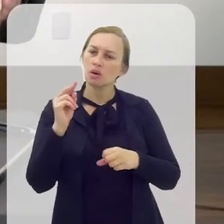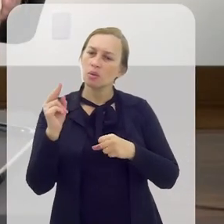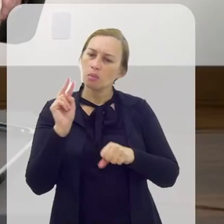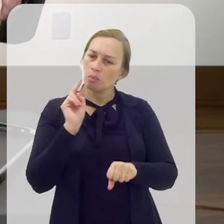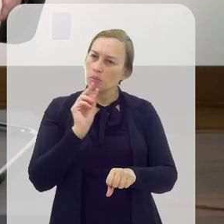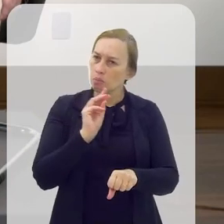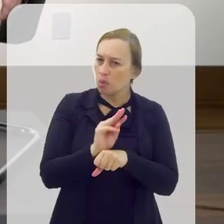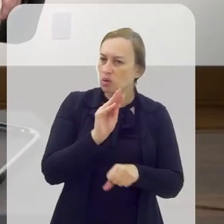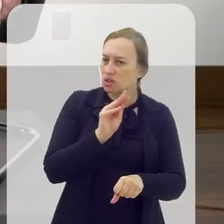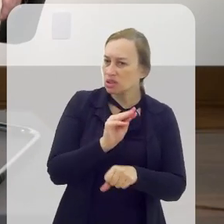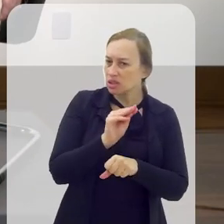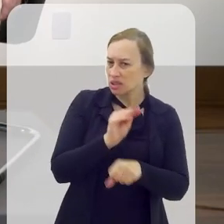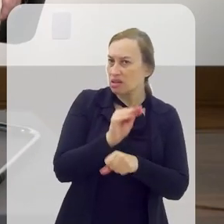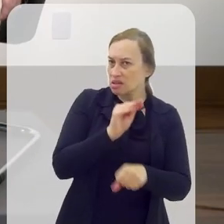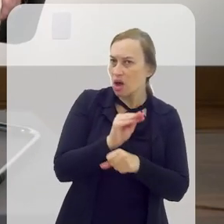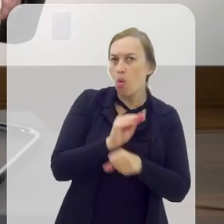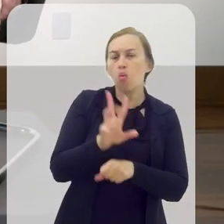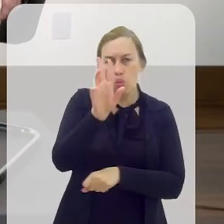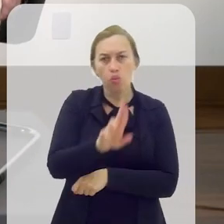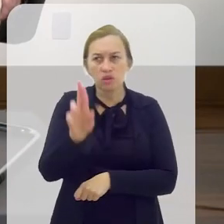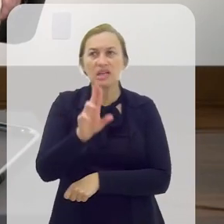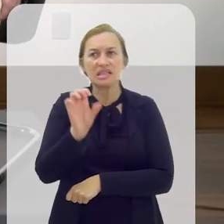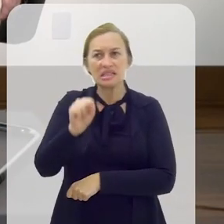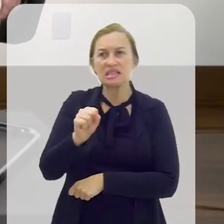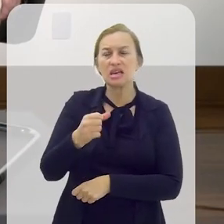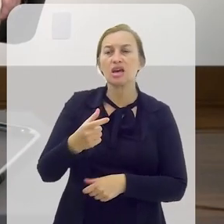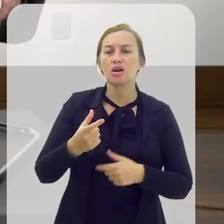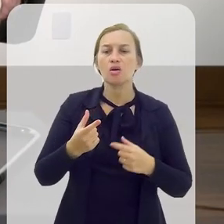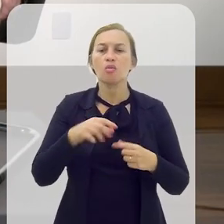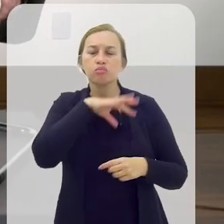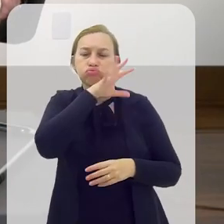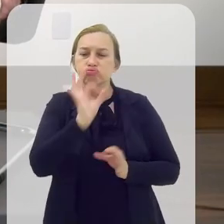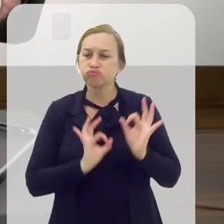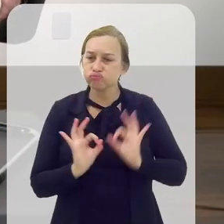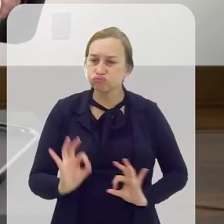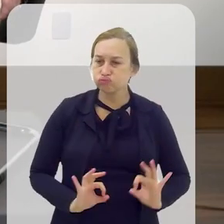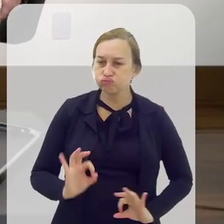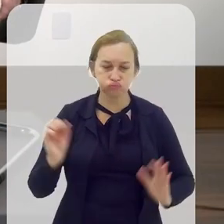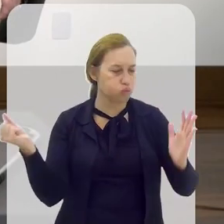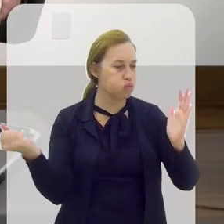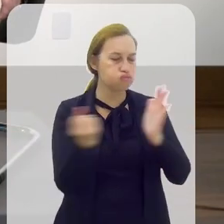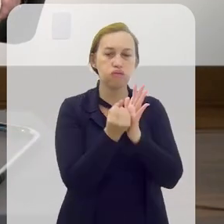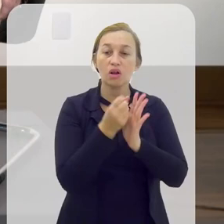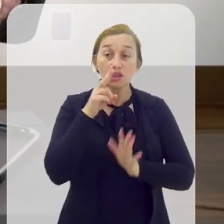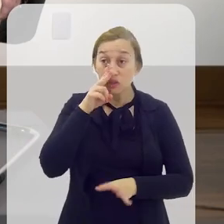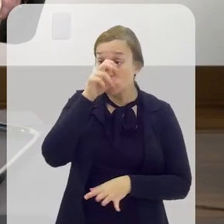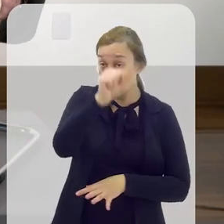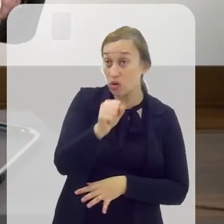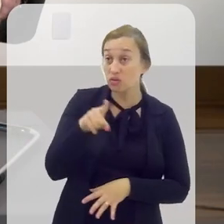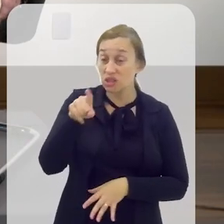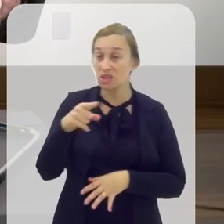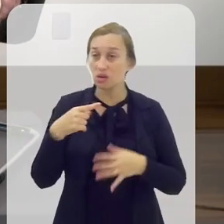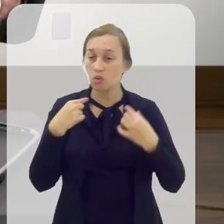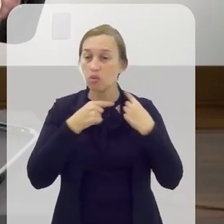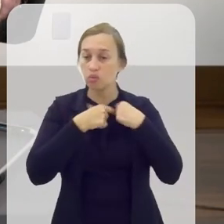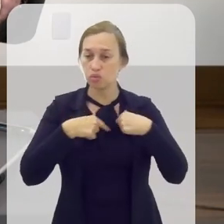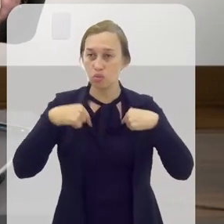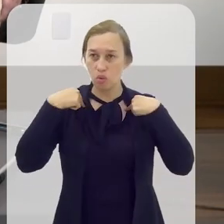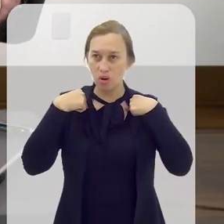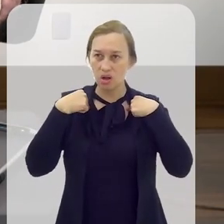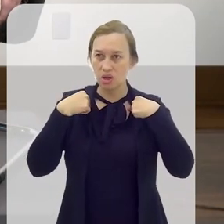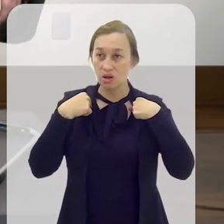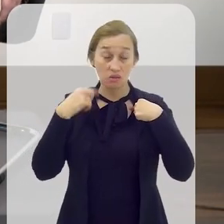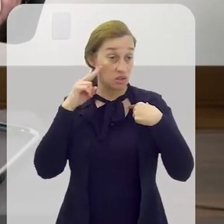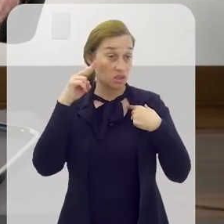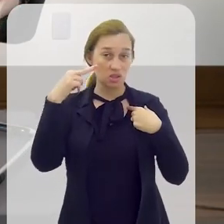proteção, né? Não, demais. porque a onça vira esse símbolo de fato de força, né? Por exemplo, quando você